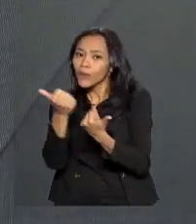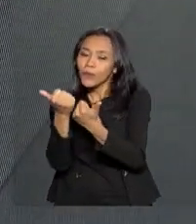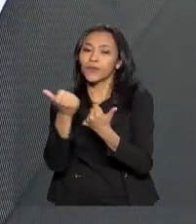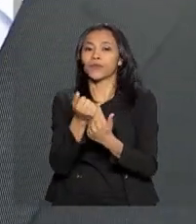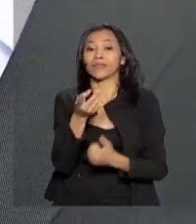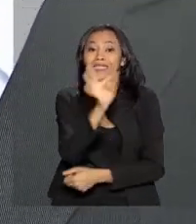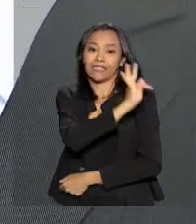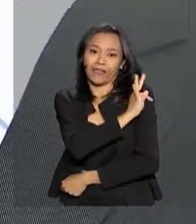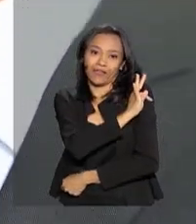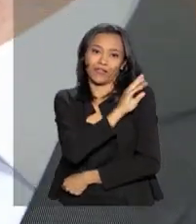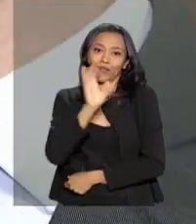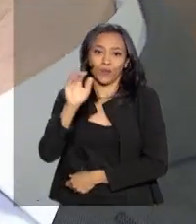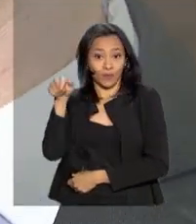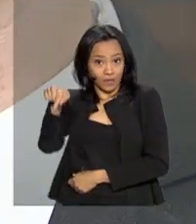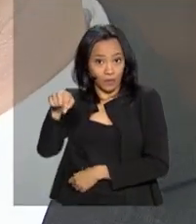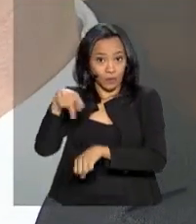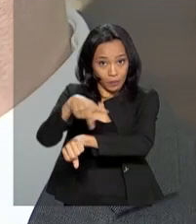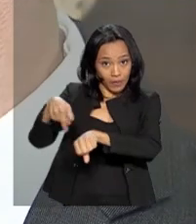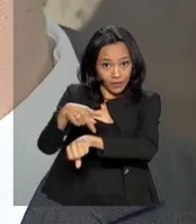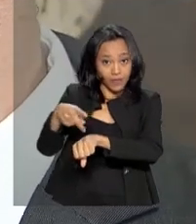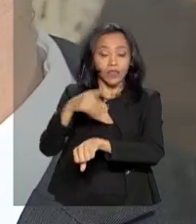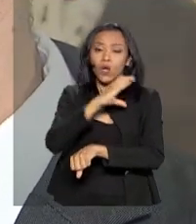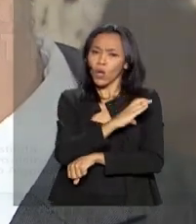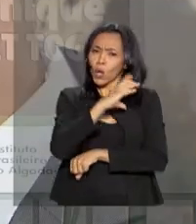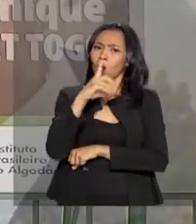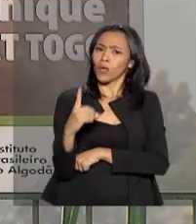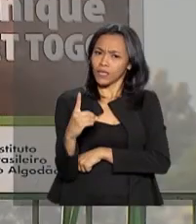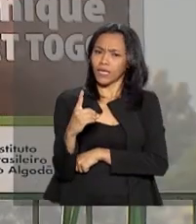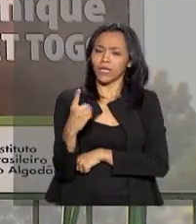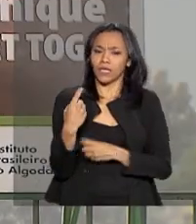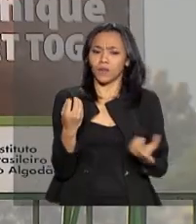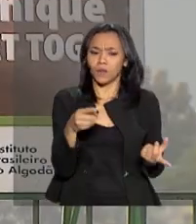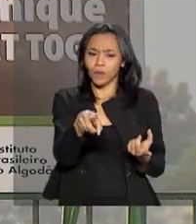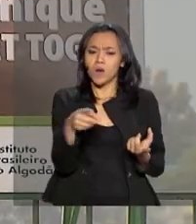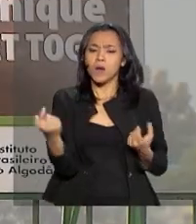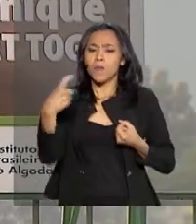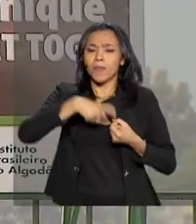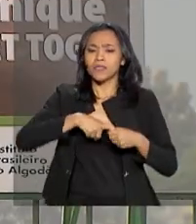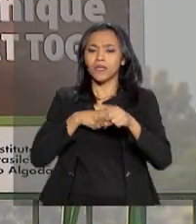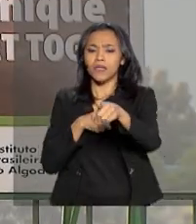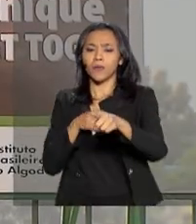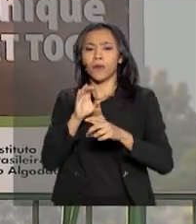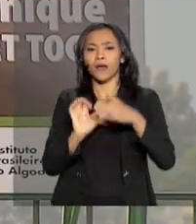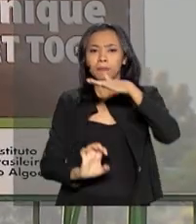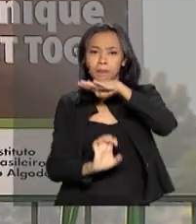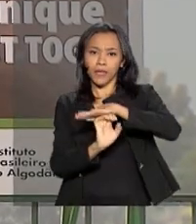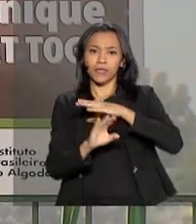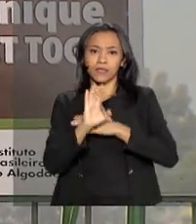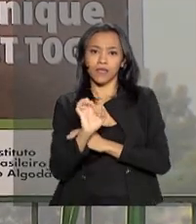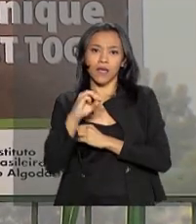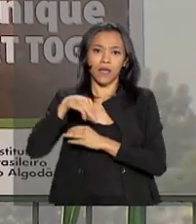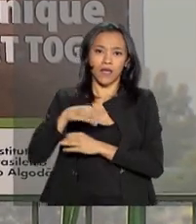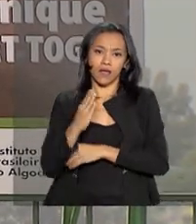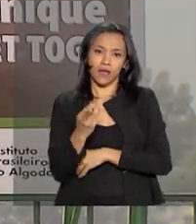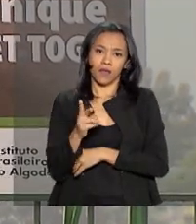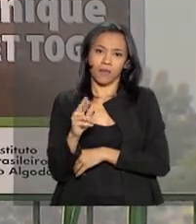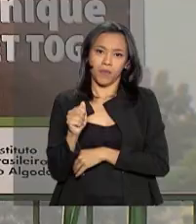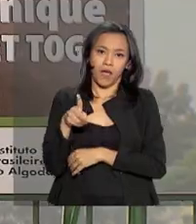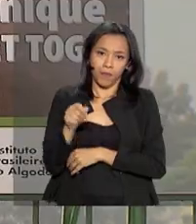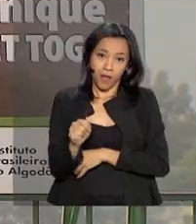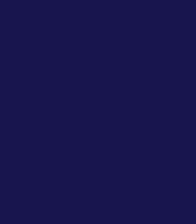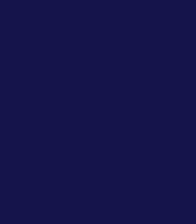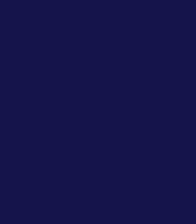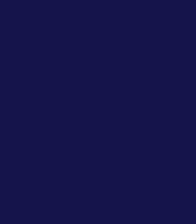Brasil no exterior, coordena um programa em parceria com a Embrapa para melhorar a produção de algodão de pequenos produtores